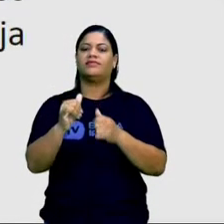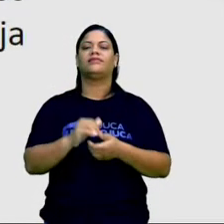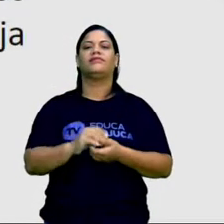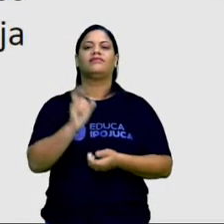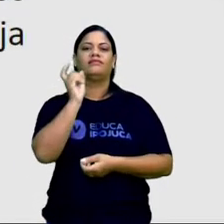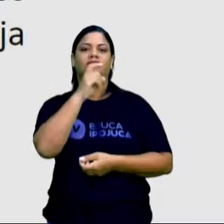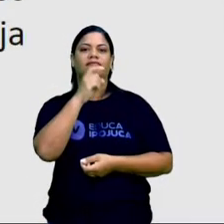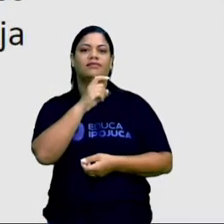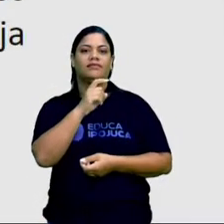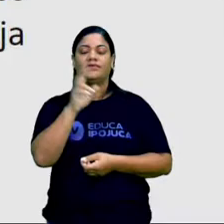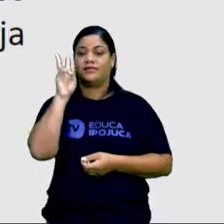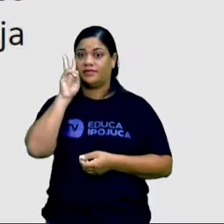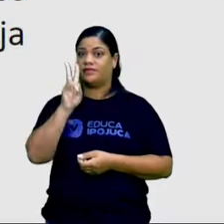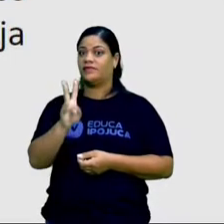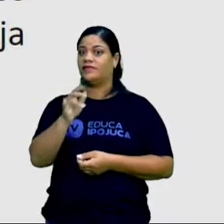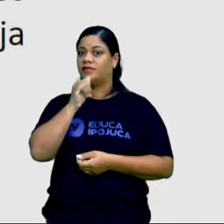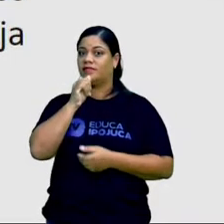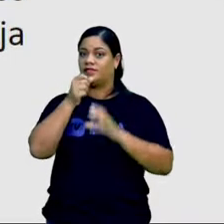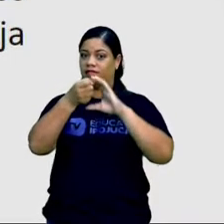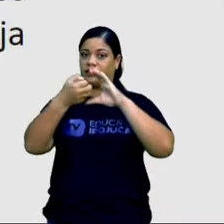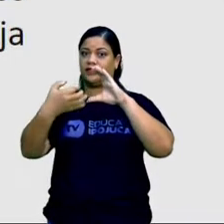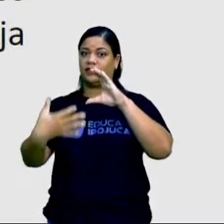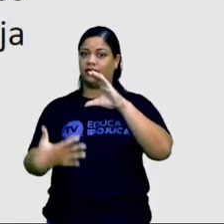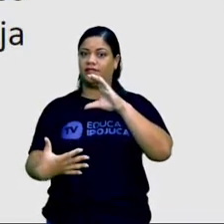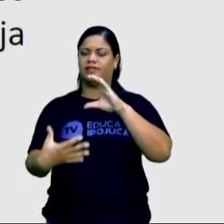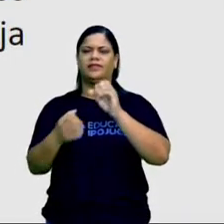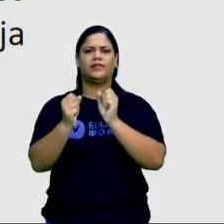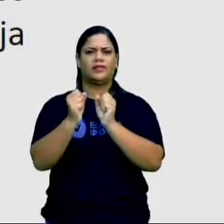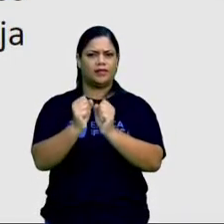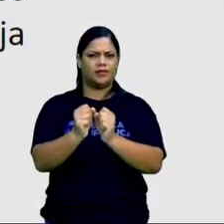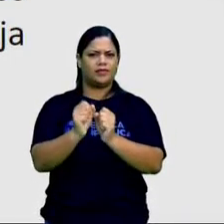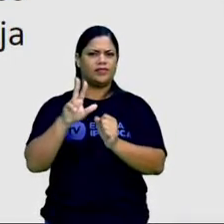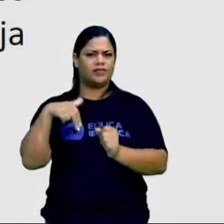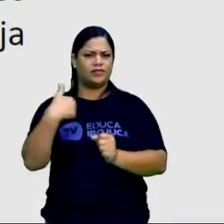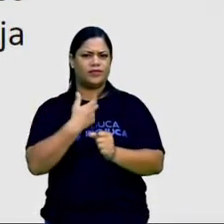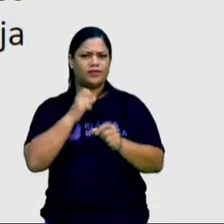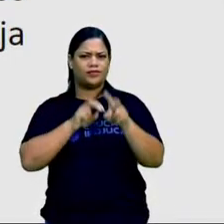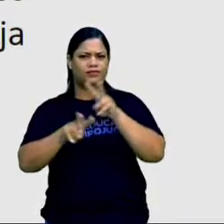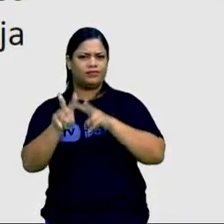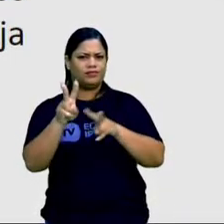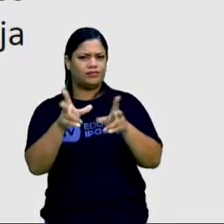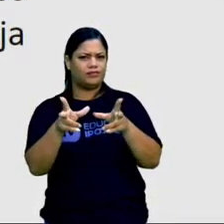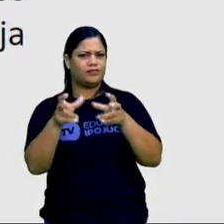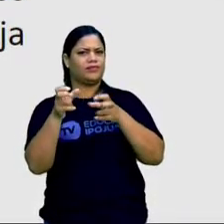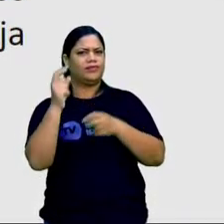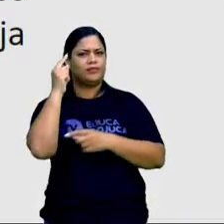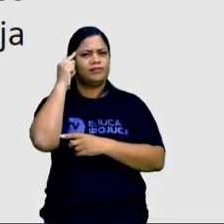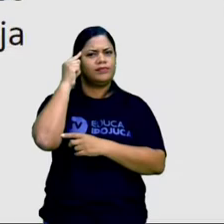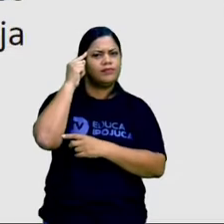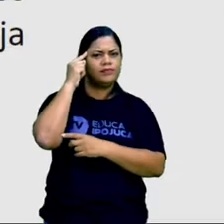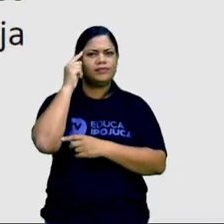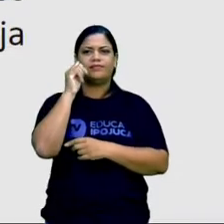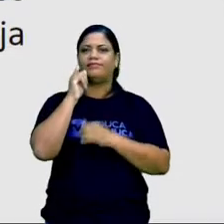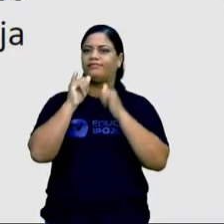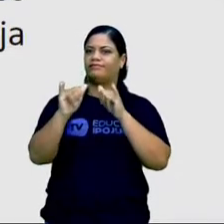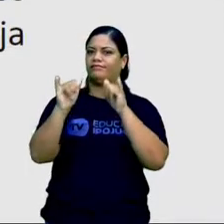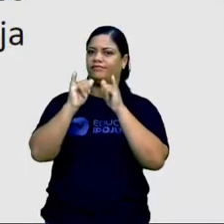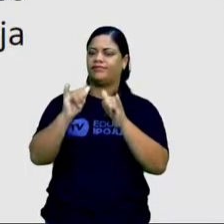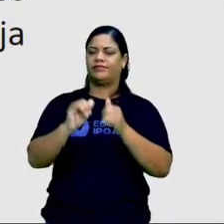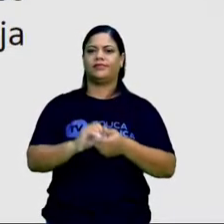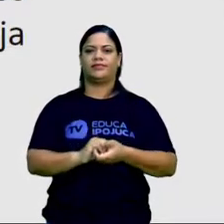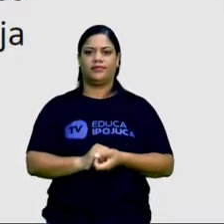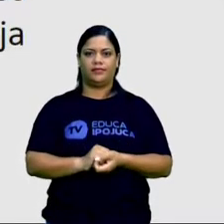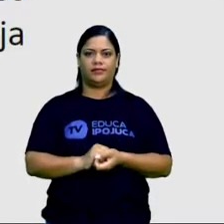Vamos ver alguns exemplos, algumas características que podem fazer com que a gente desconfie daquela notícia. Um